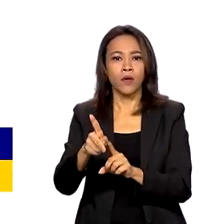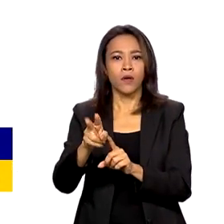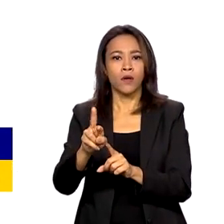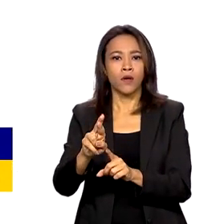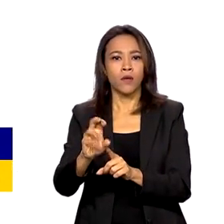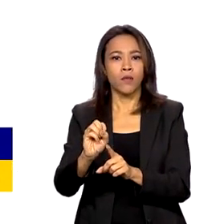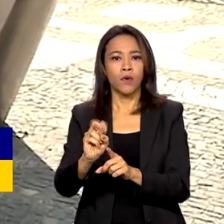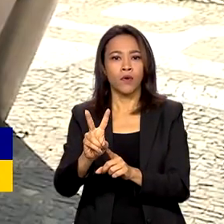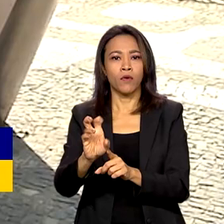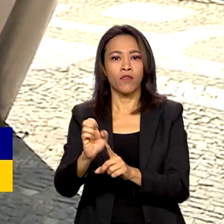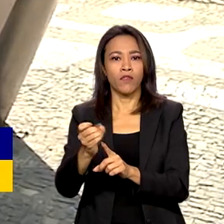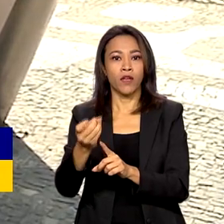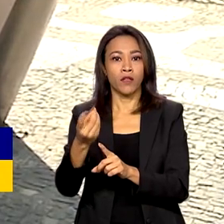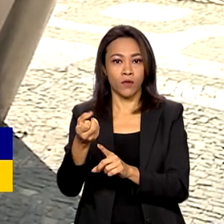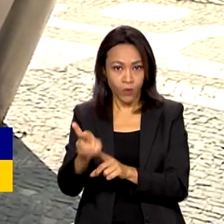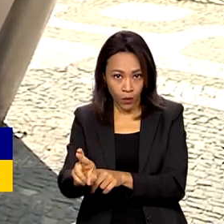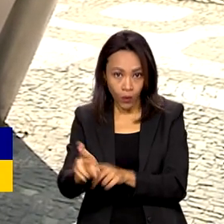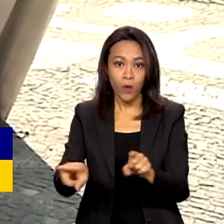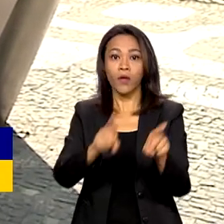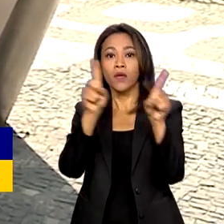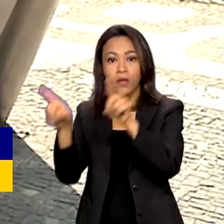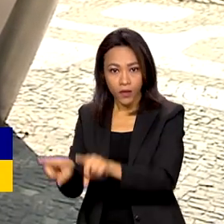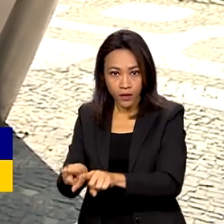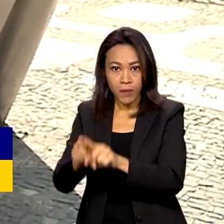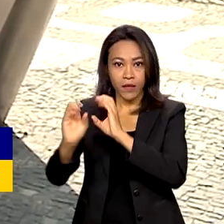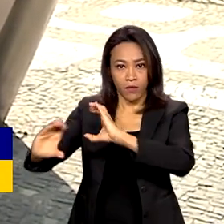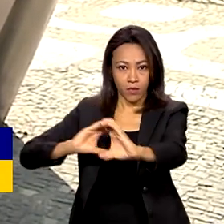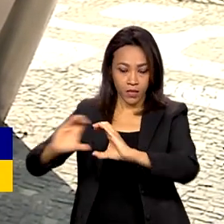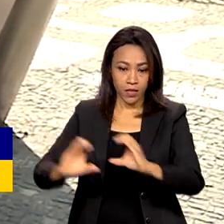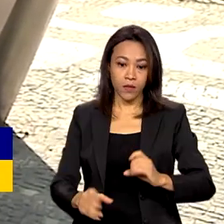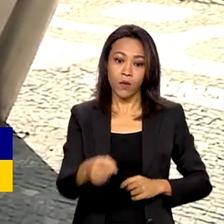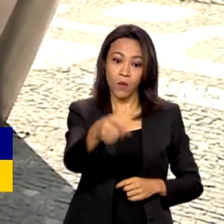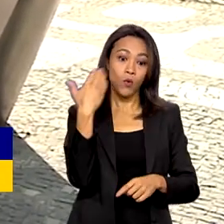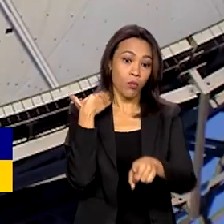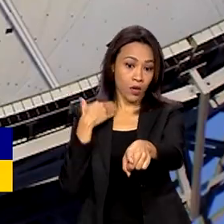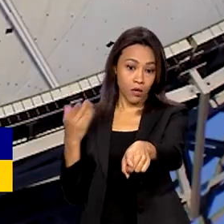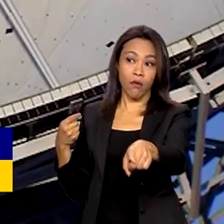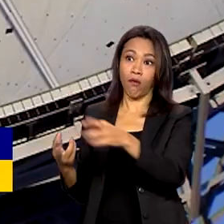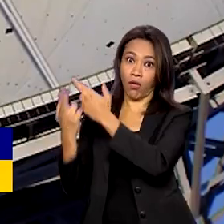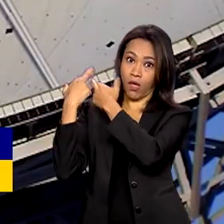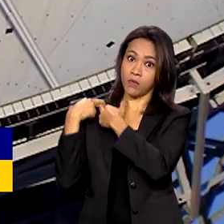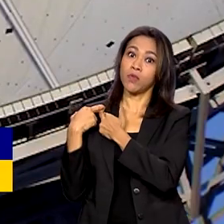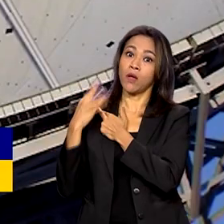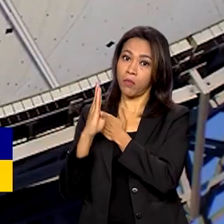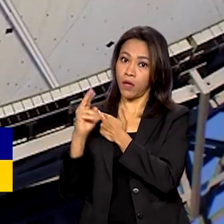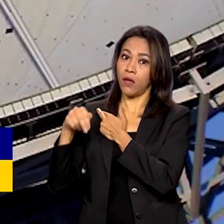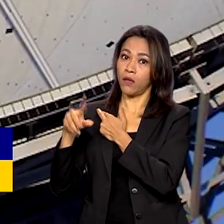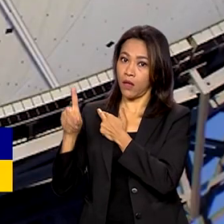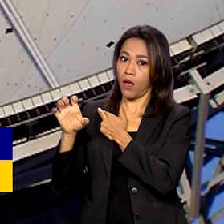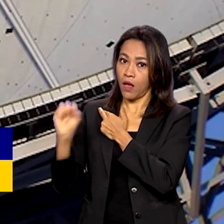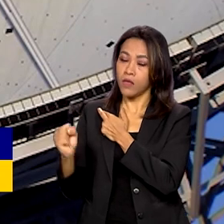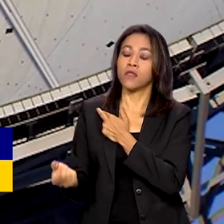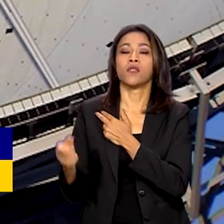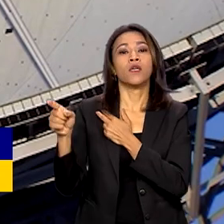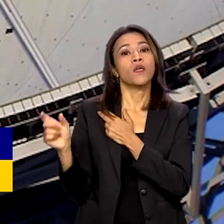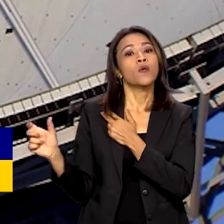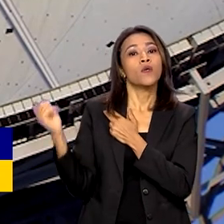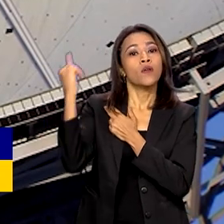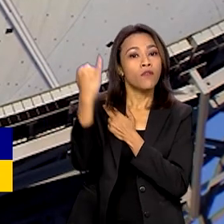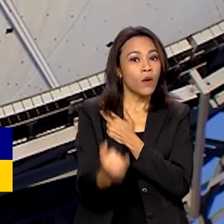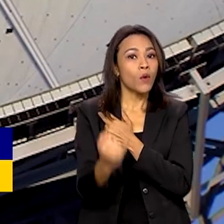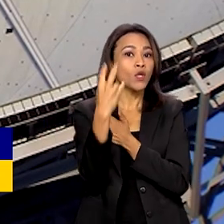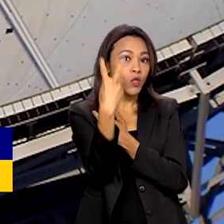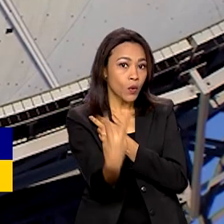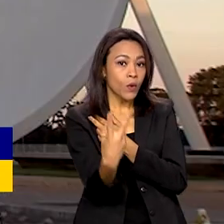telecomunicações. O BNDES é responsável pela gestão do dinheiro. Segundo o ministro, quatro projetos pilotos serão